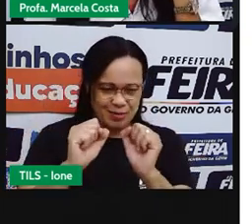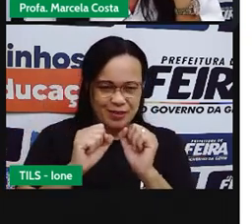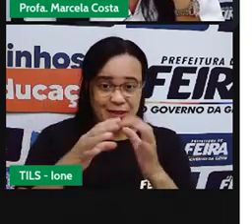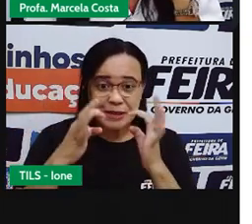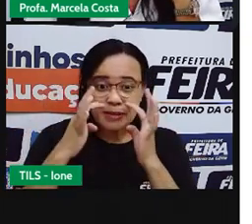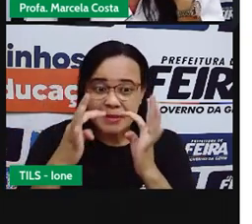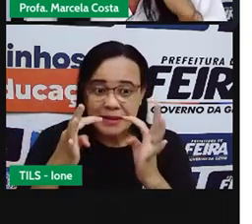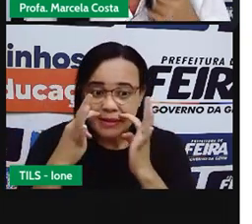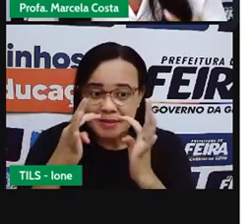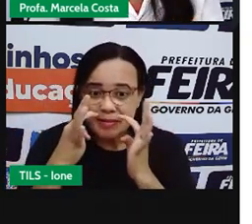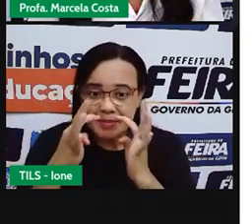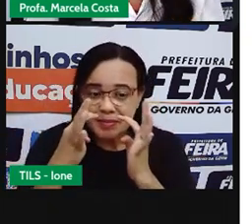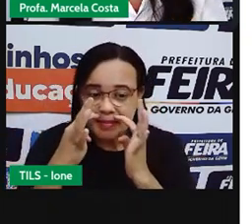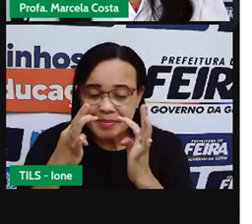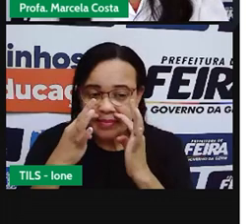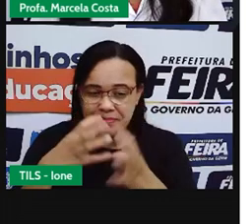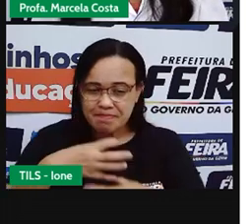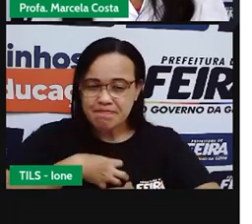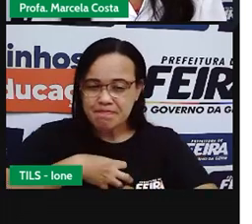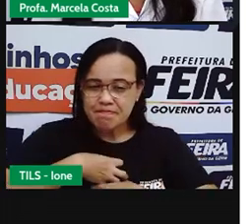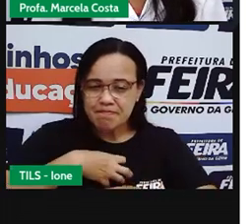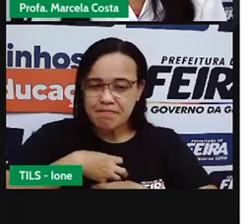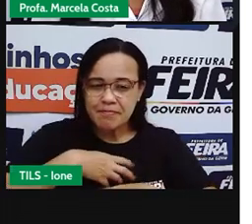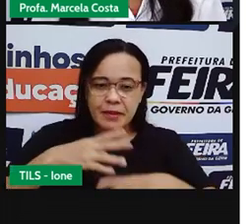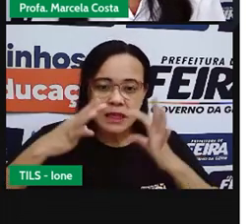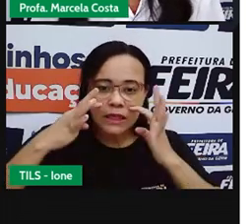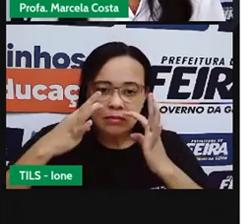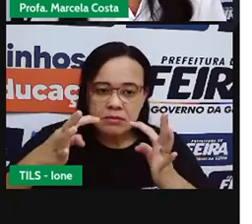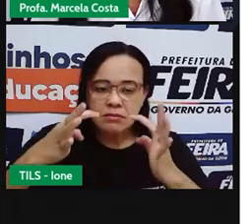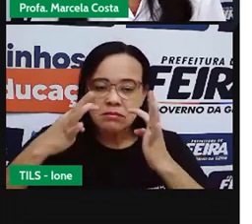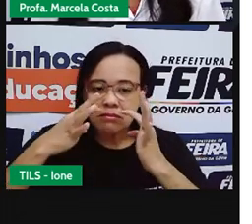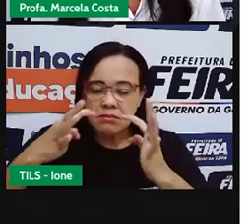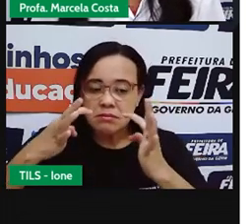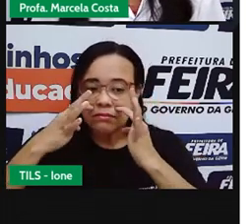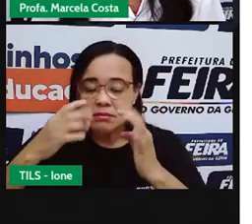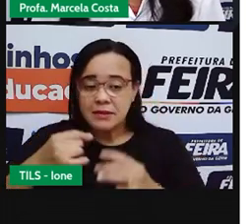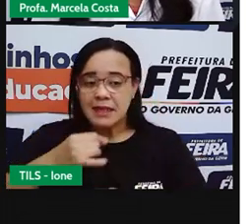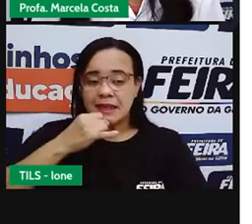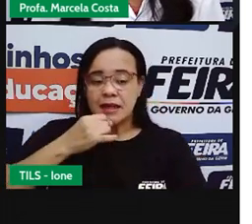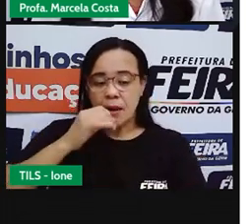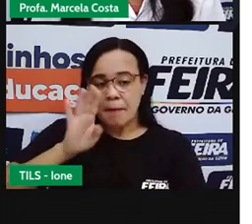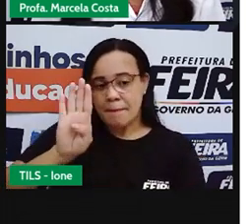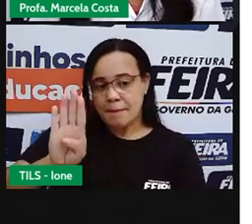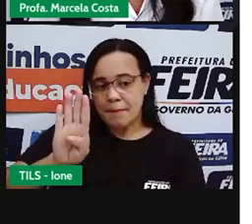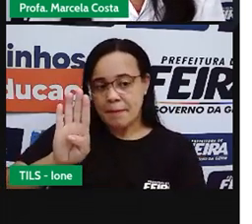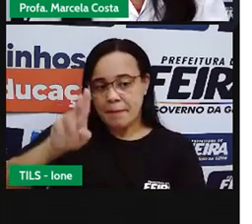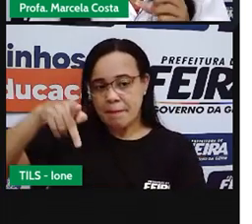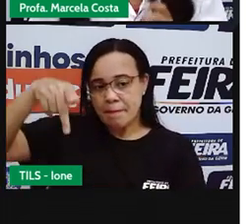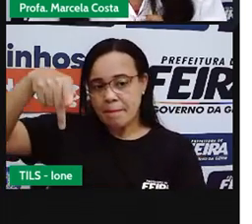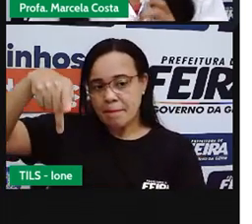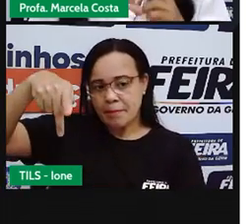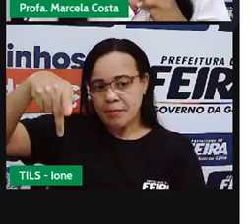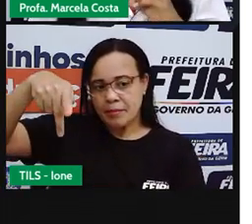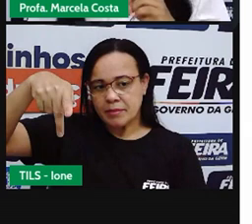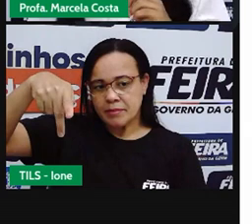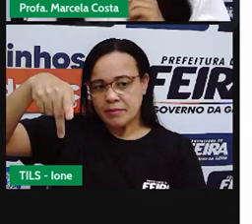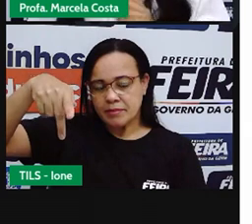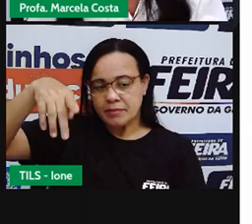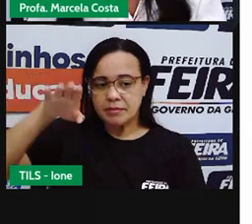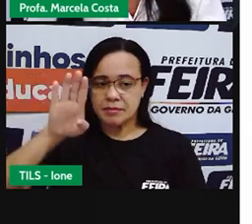Preste Atenção No som Quando você Fala Essas Palavras B P O B